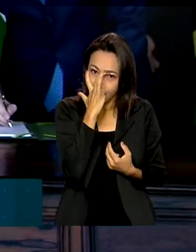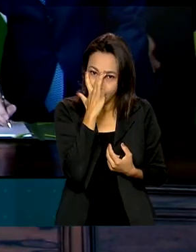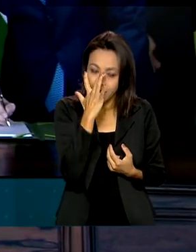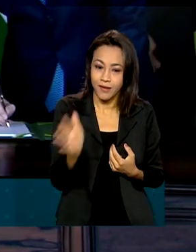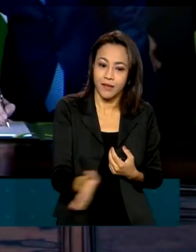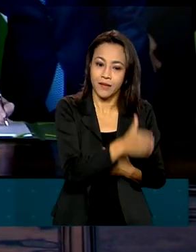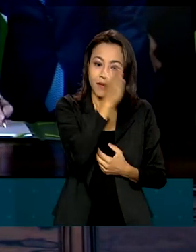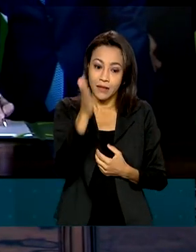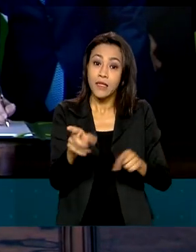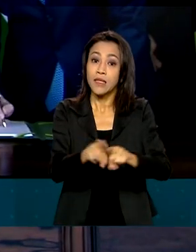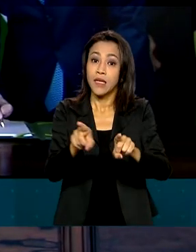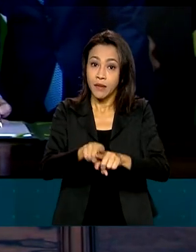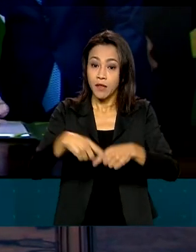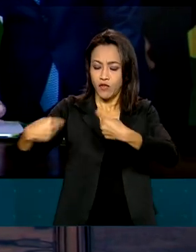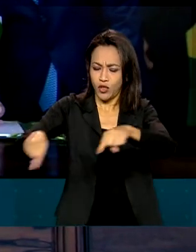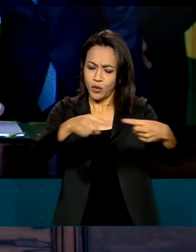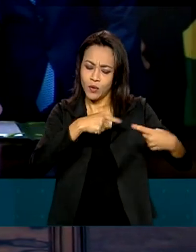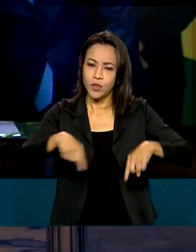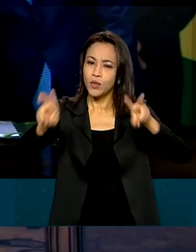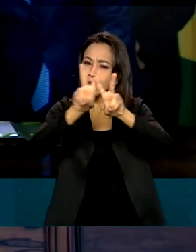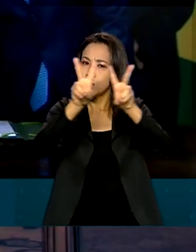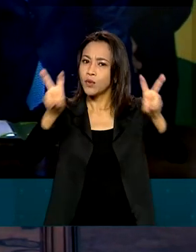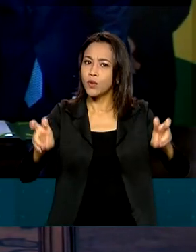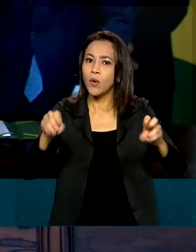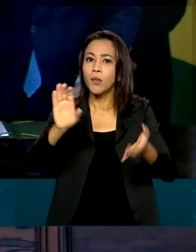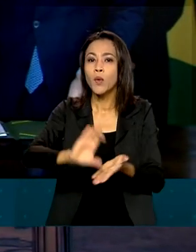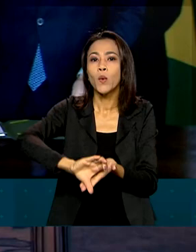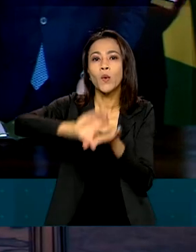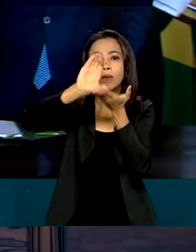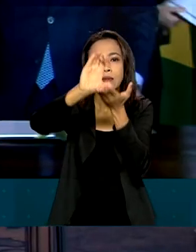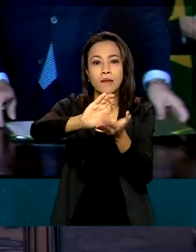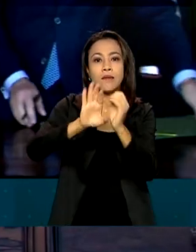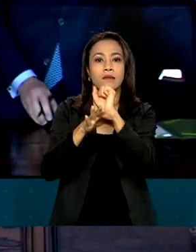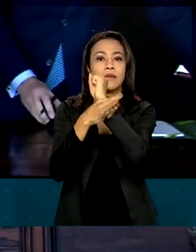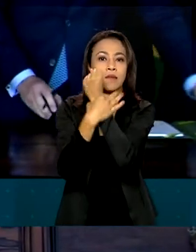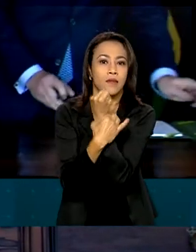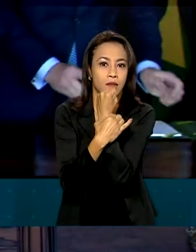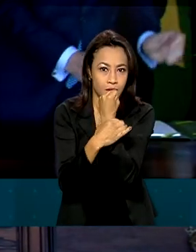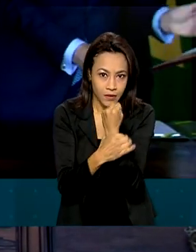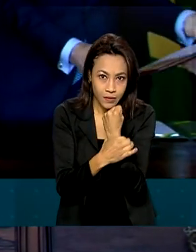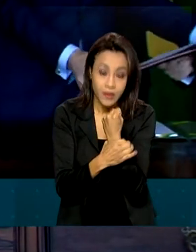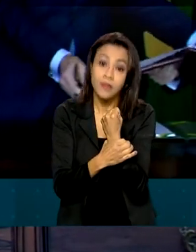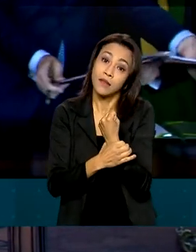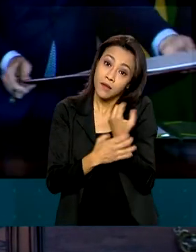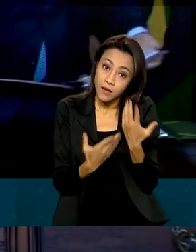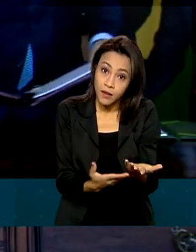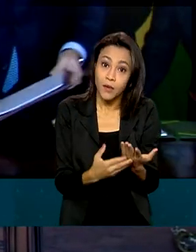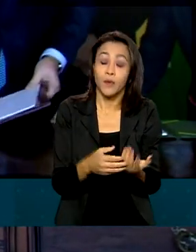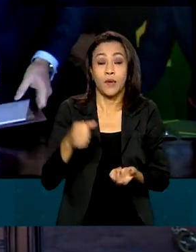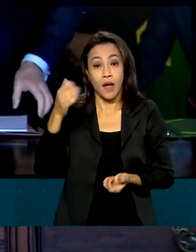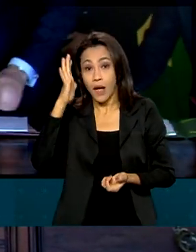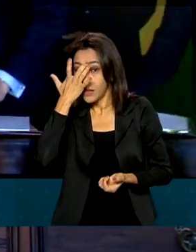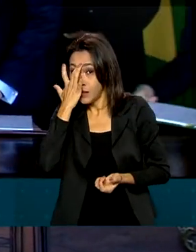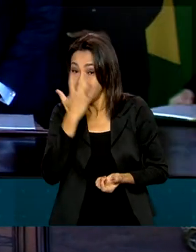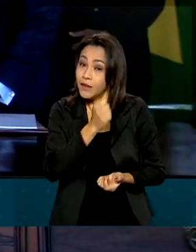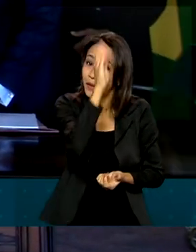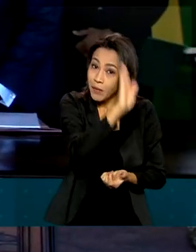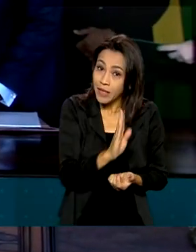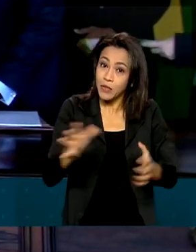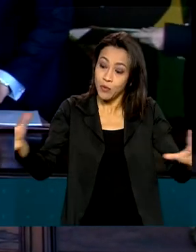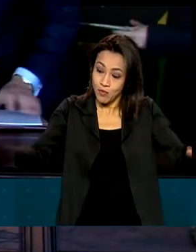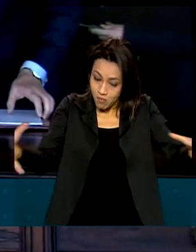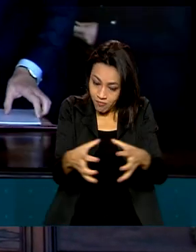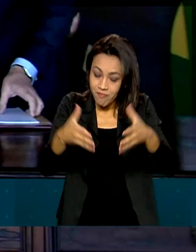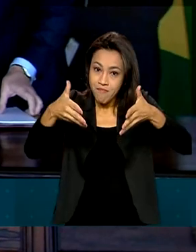debatidas questões da agenda do Conselho de Segurança das Nações Unidas, do qual Brasil e Índia são integrantes temporários. E